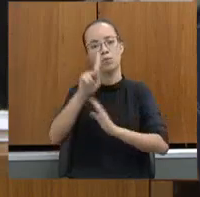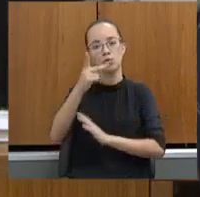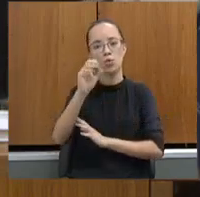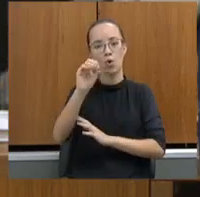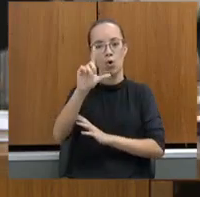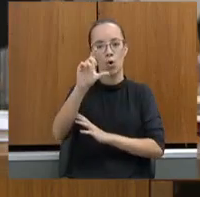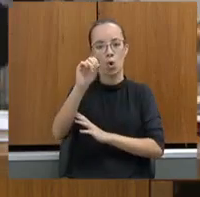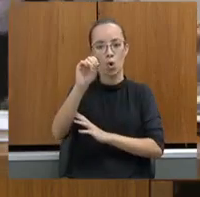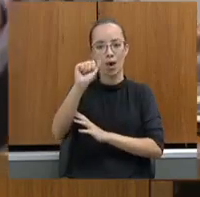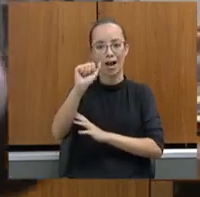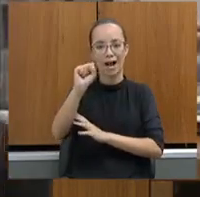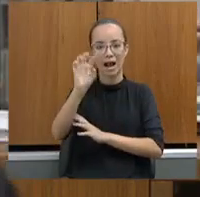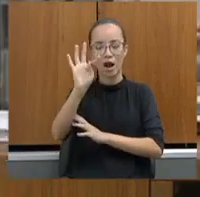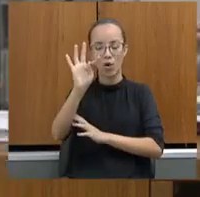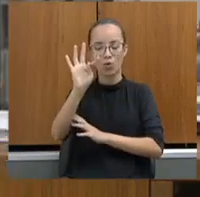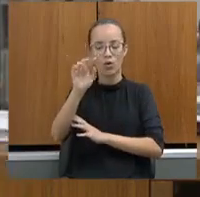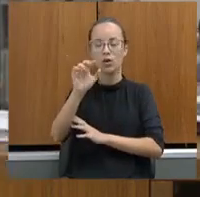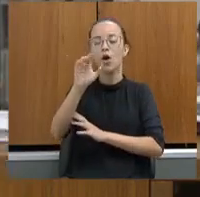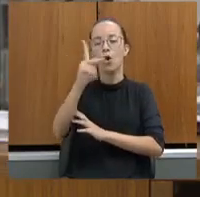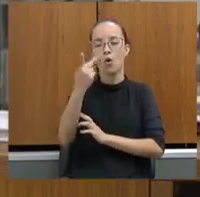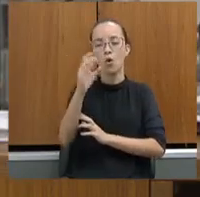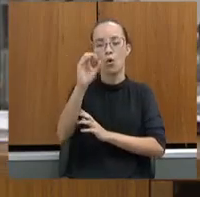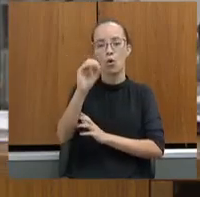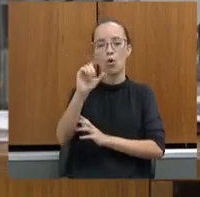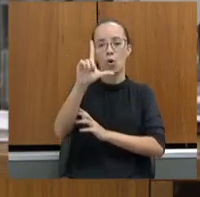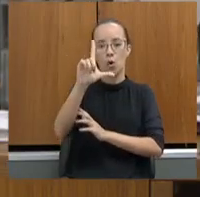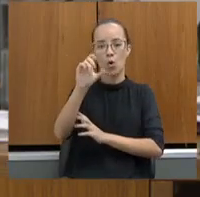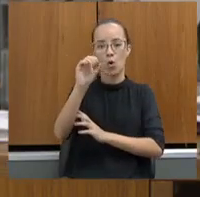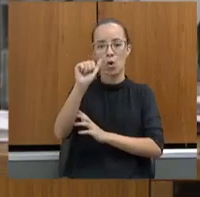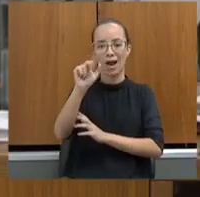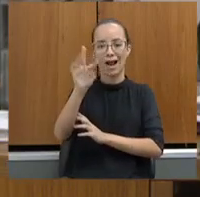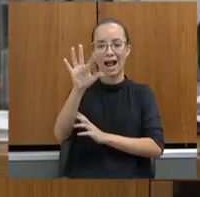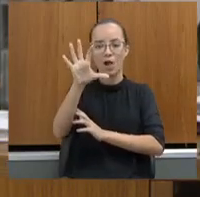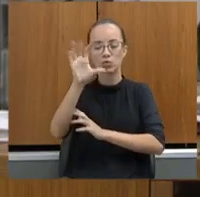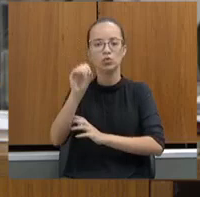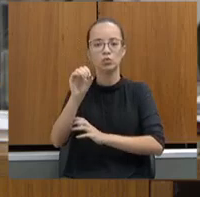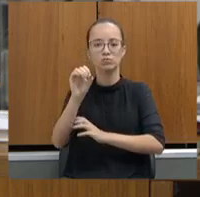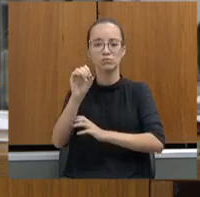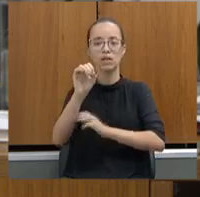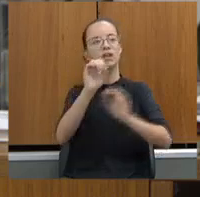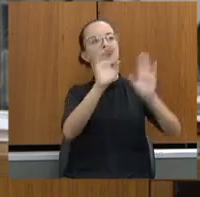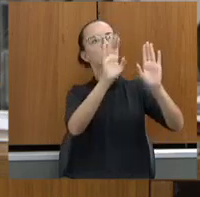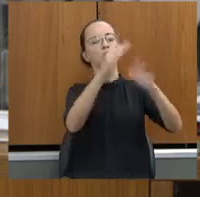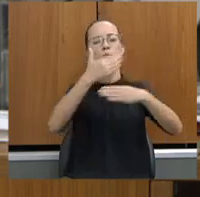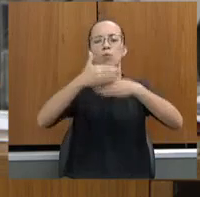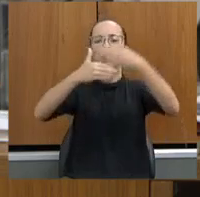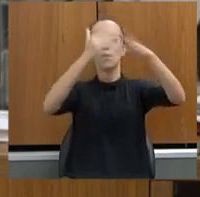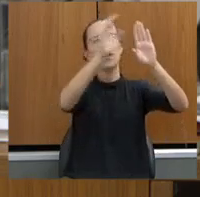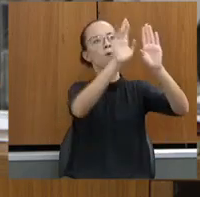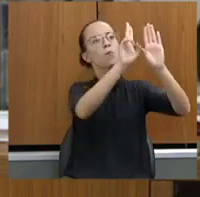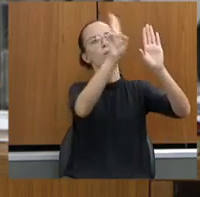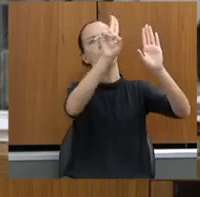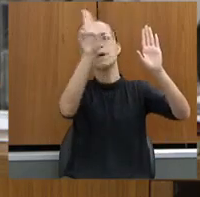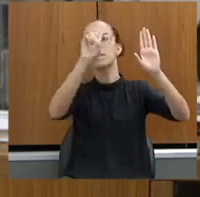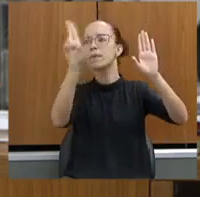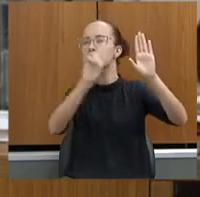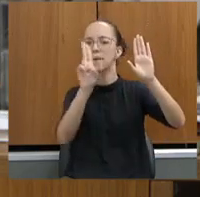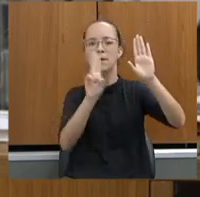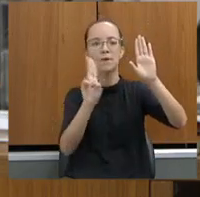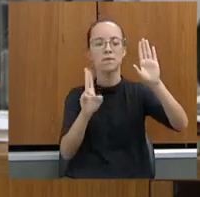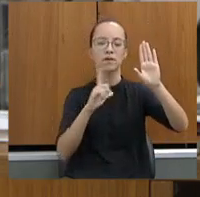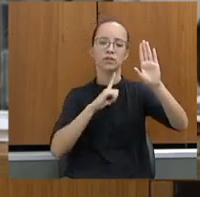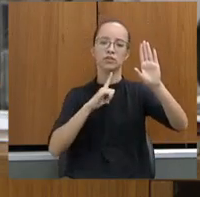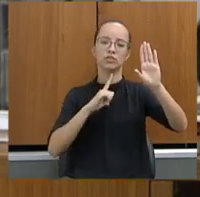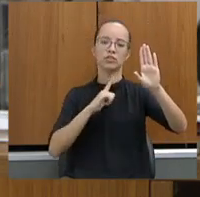Samuel, Davi, o nome de um milhão de crianças que foram mortas quando os pais perderam o pátrio-poder.